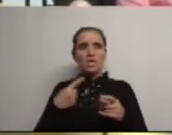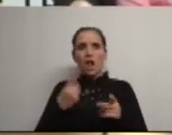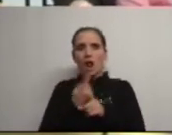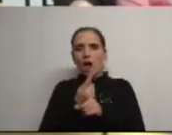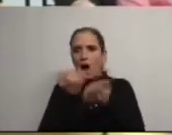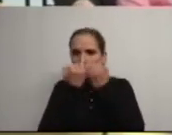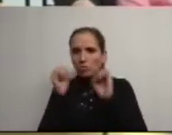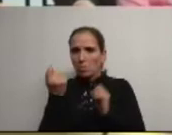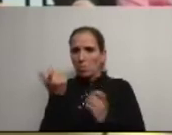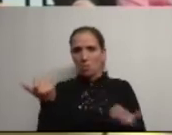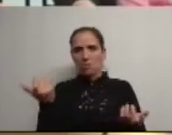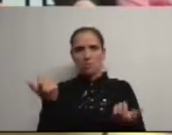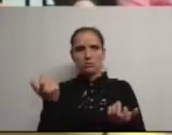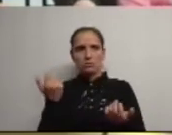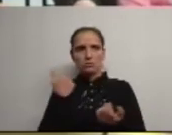autonomia